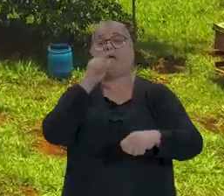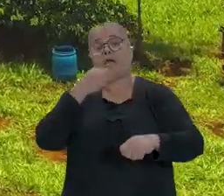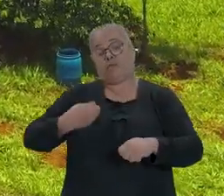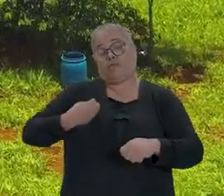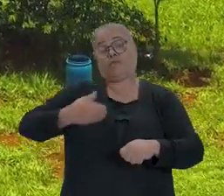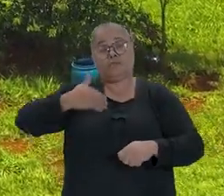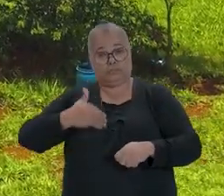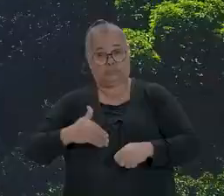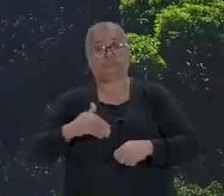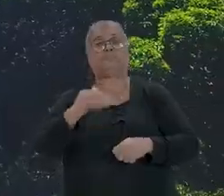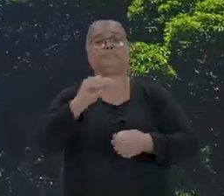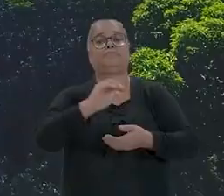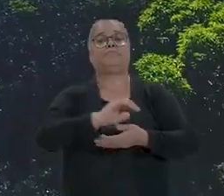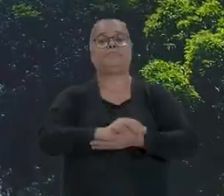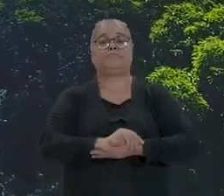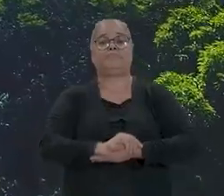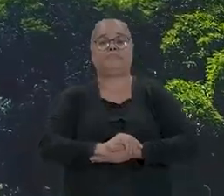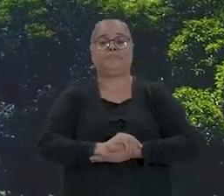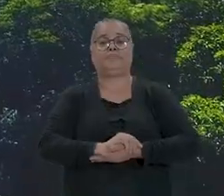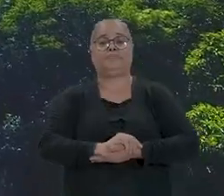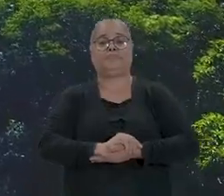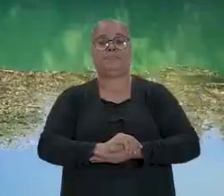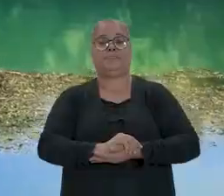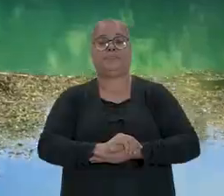garantir água e vida sempre.